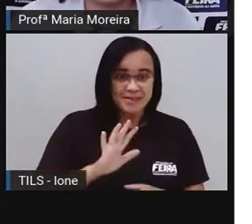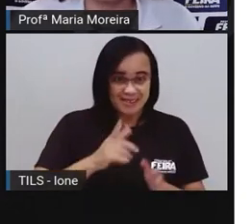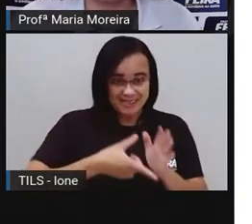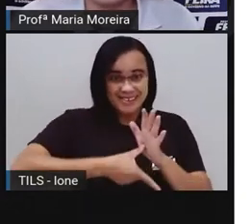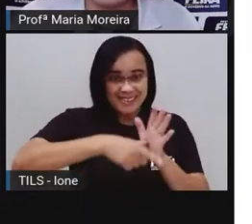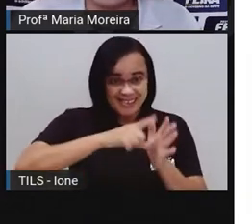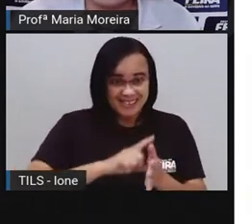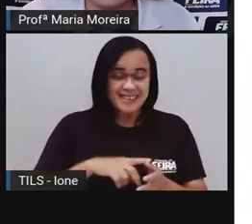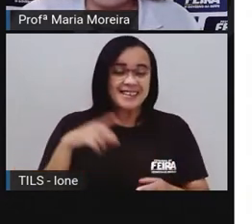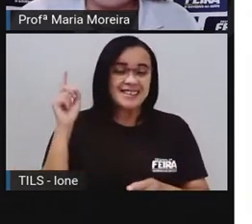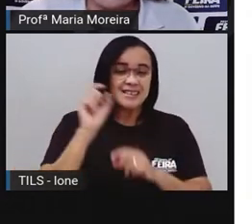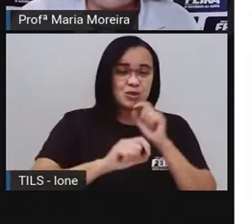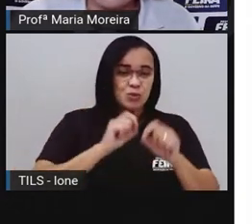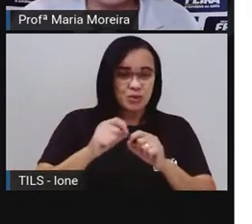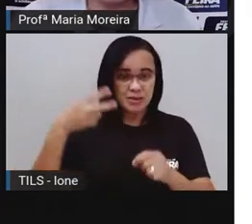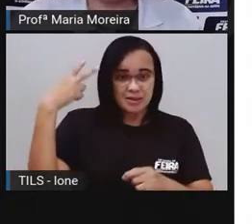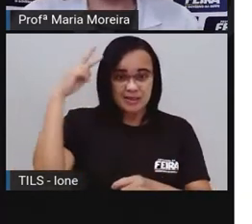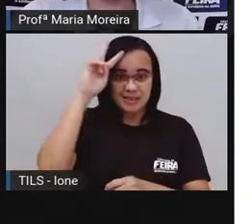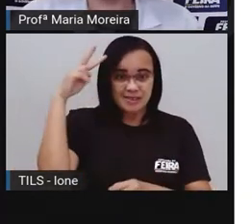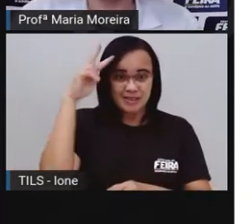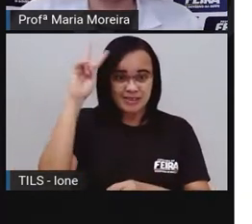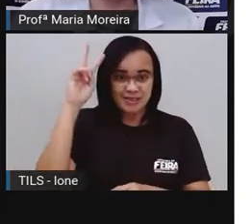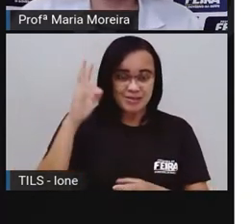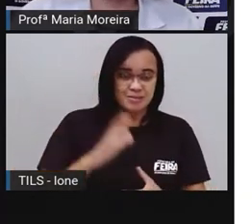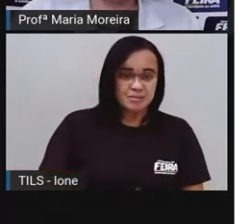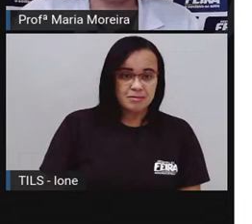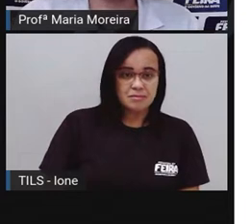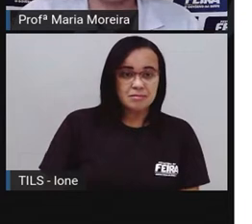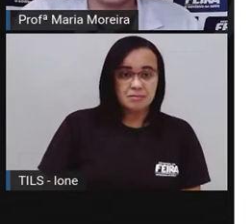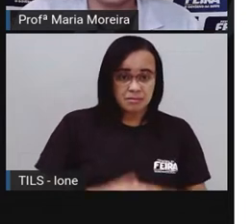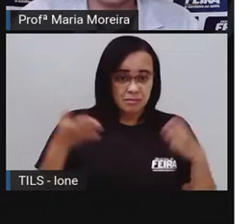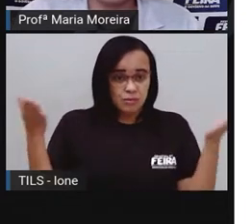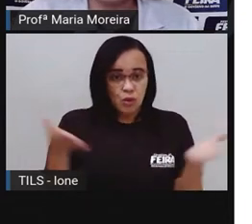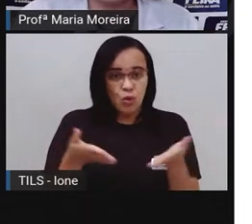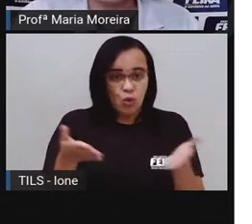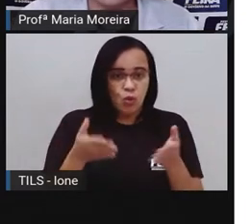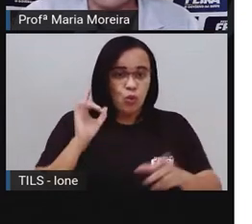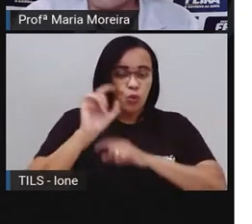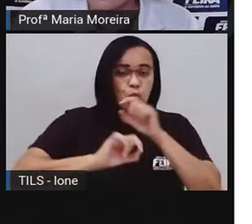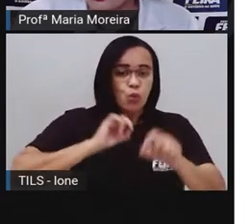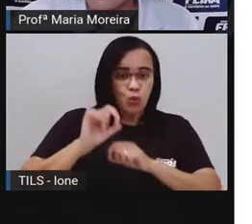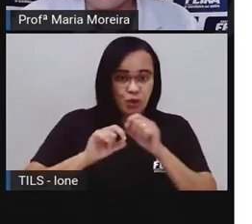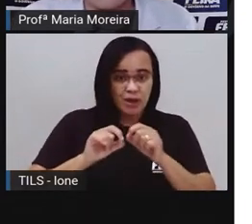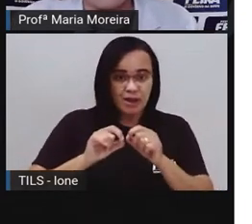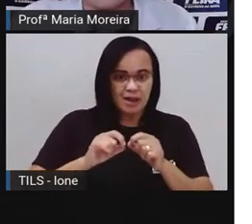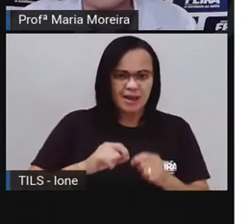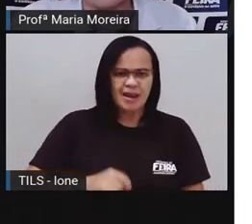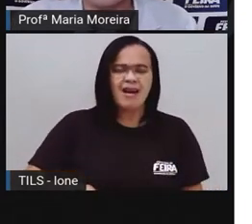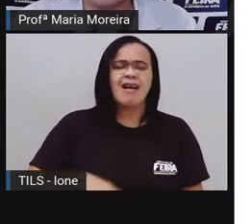Lá Vem História. E hoje, né, o carteiro chegou!